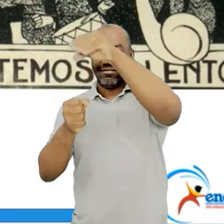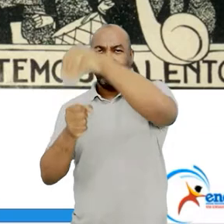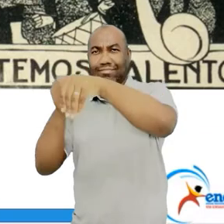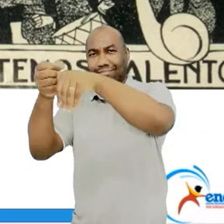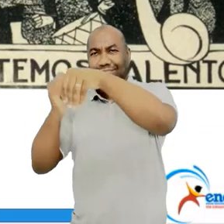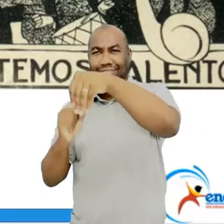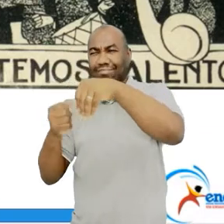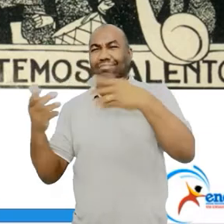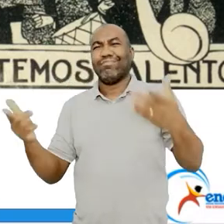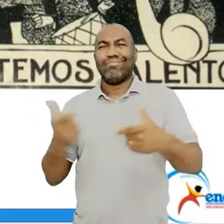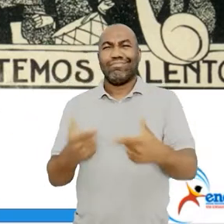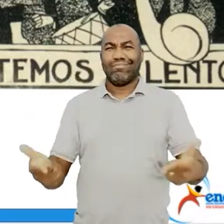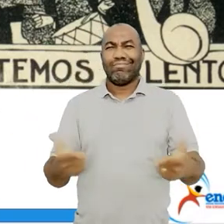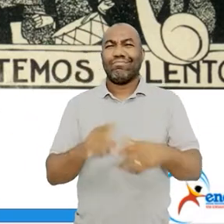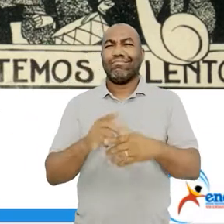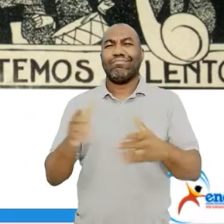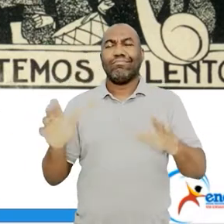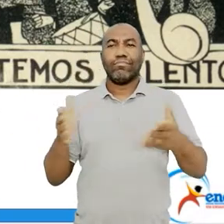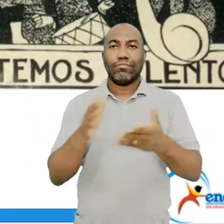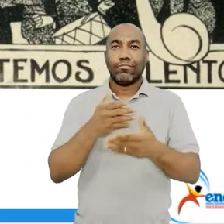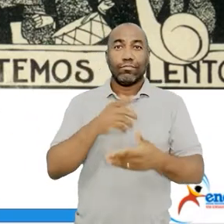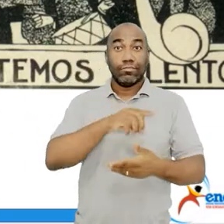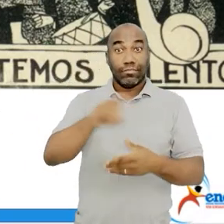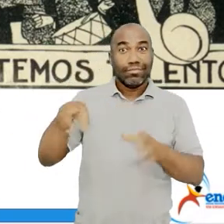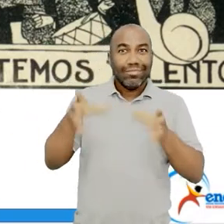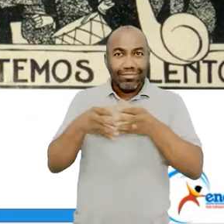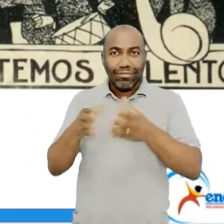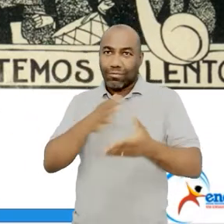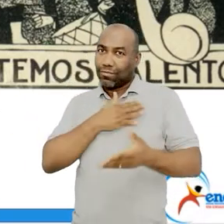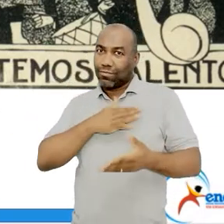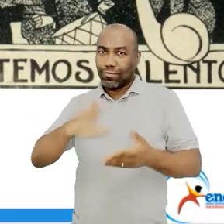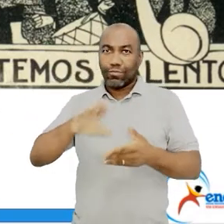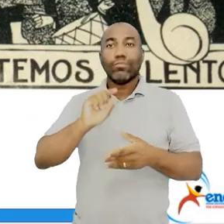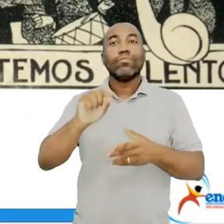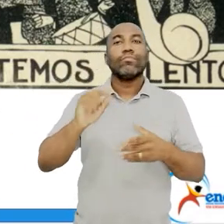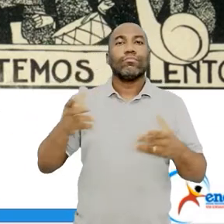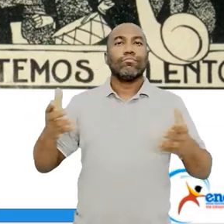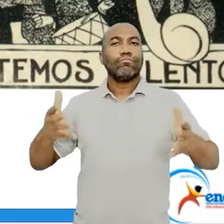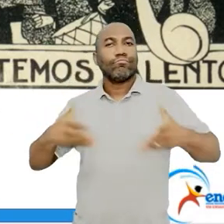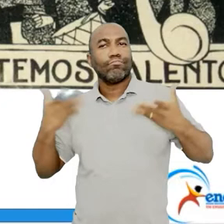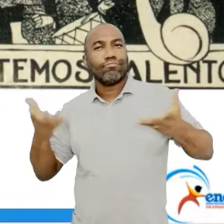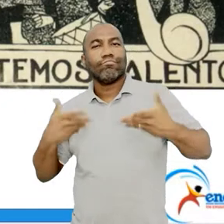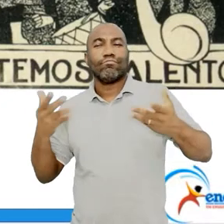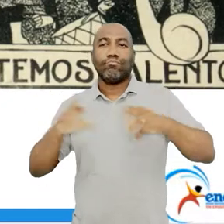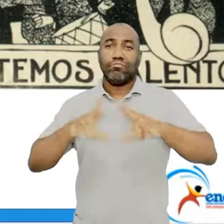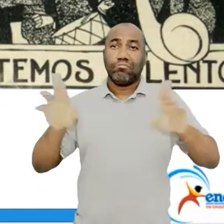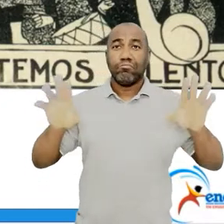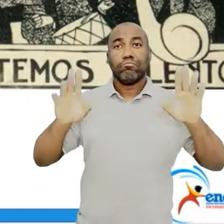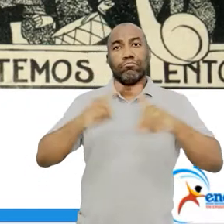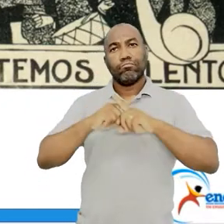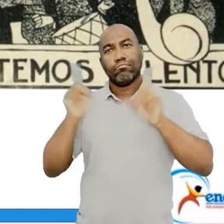liberdade, eles querem brincadeiras, algazazas, mas eles também são bastante críticos.